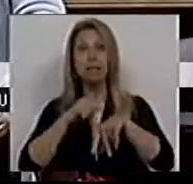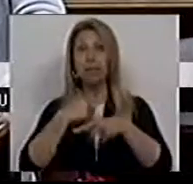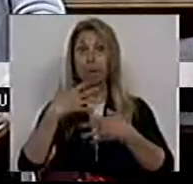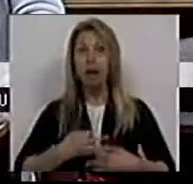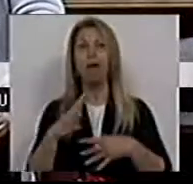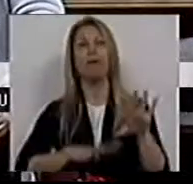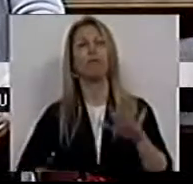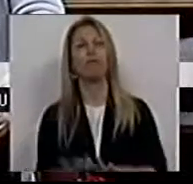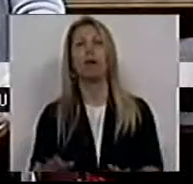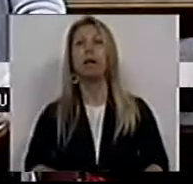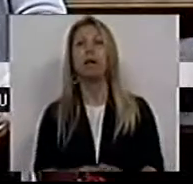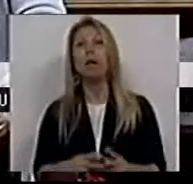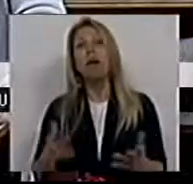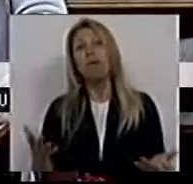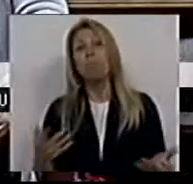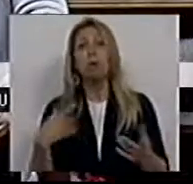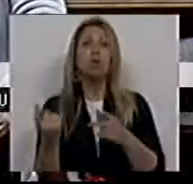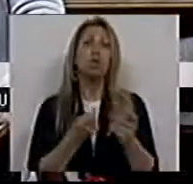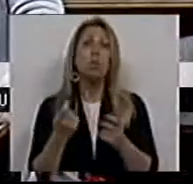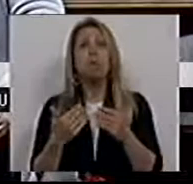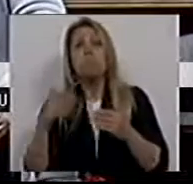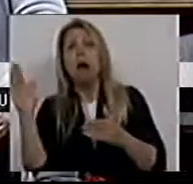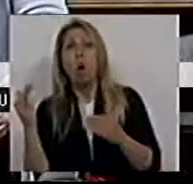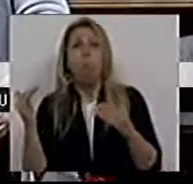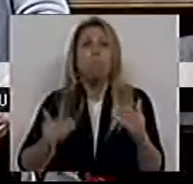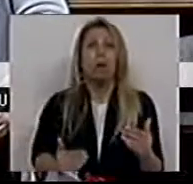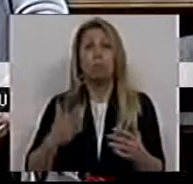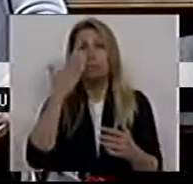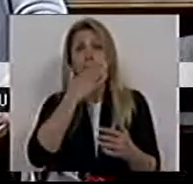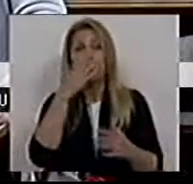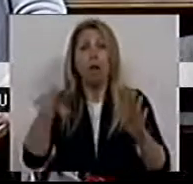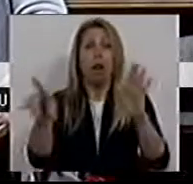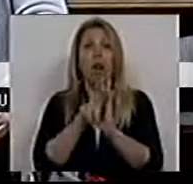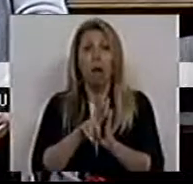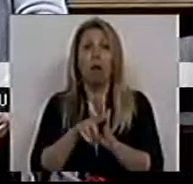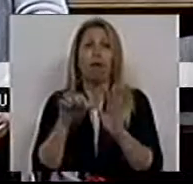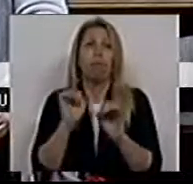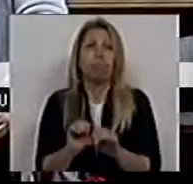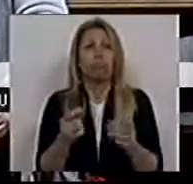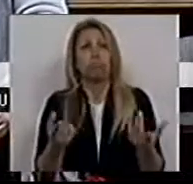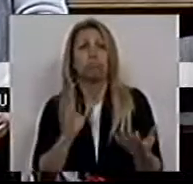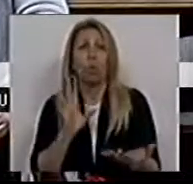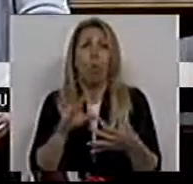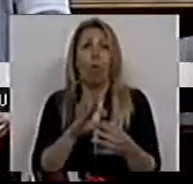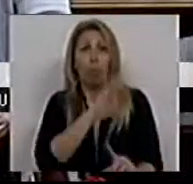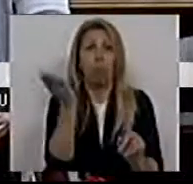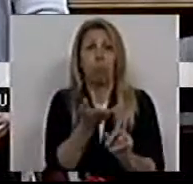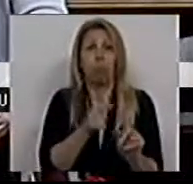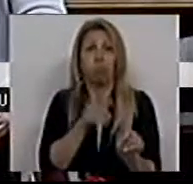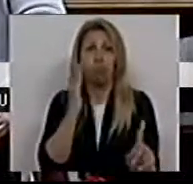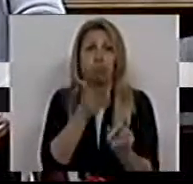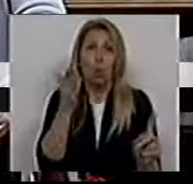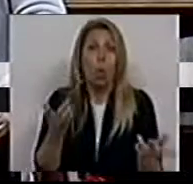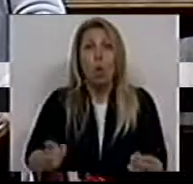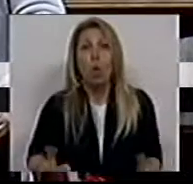Quer se discuta mais ou menos se a lei é mais ou menos arguido-cêntrica, é reconhecimento